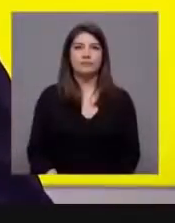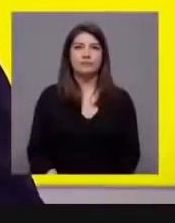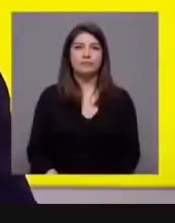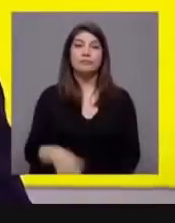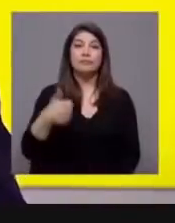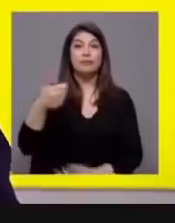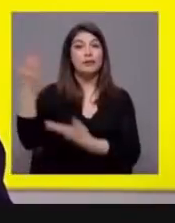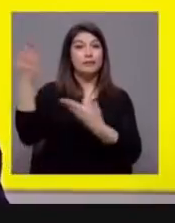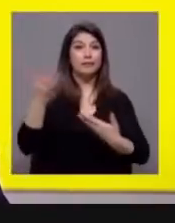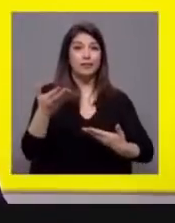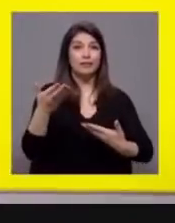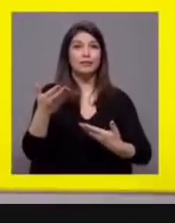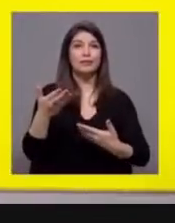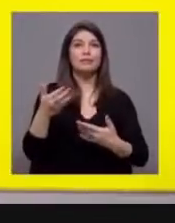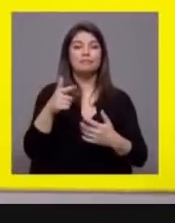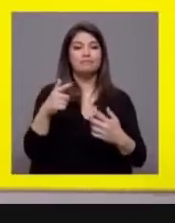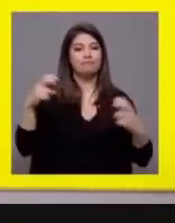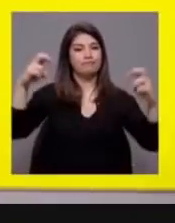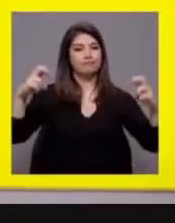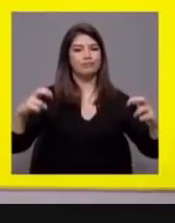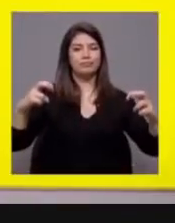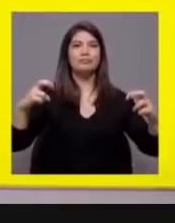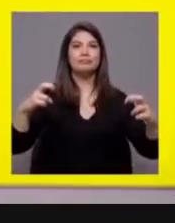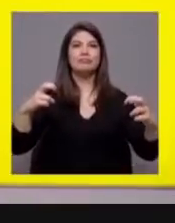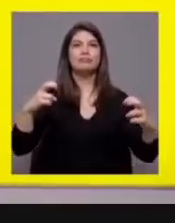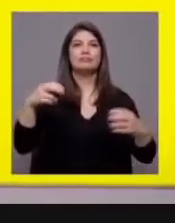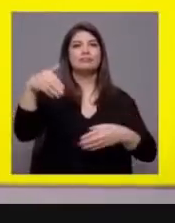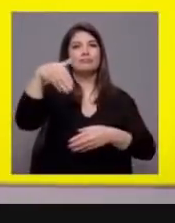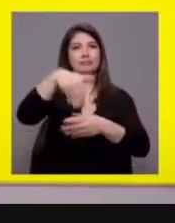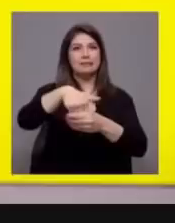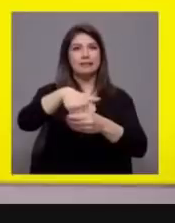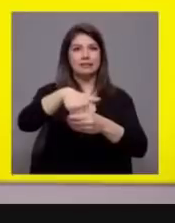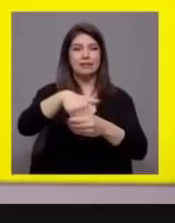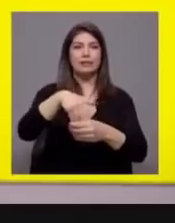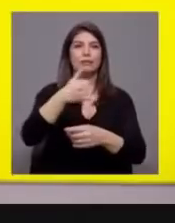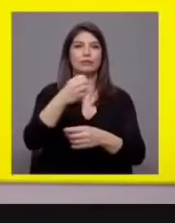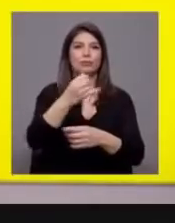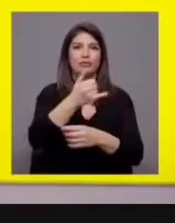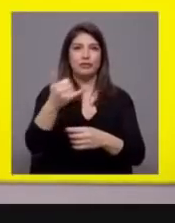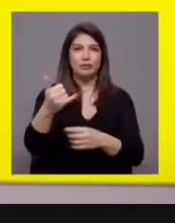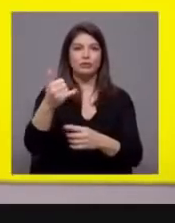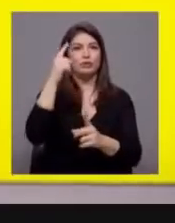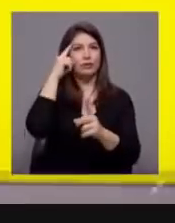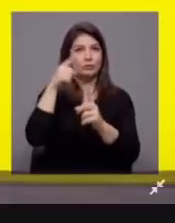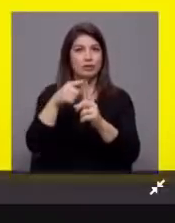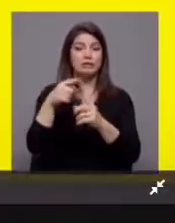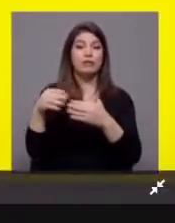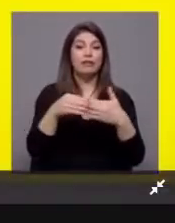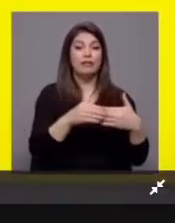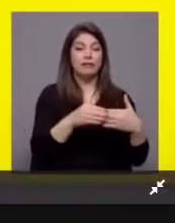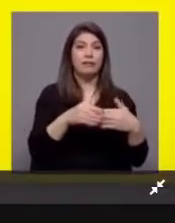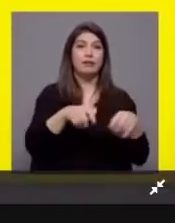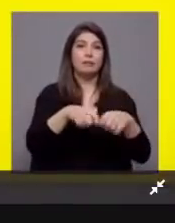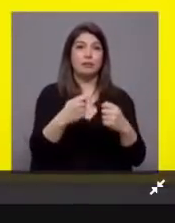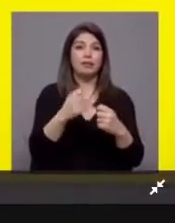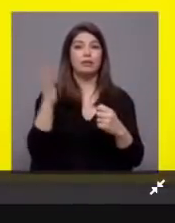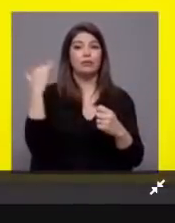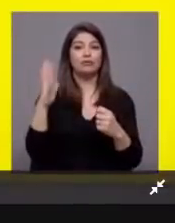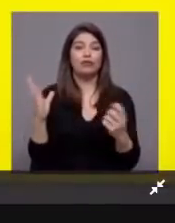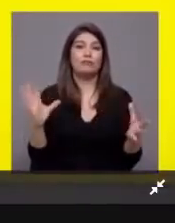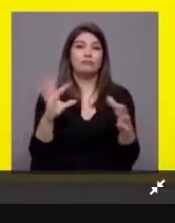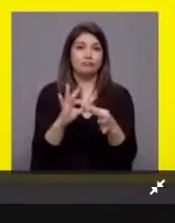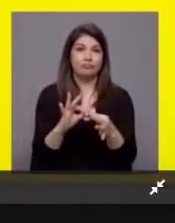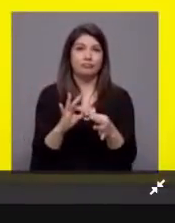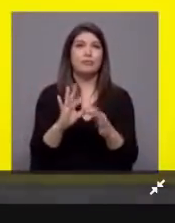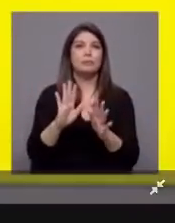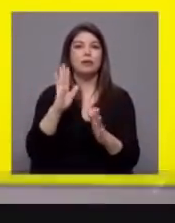Bem-vindos então a mais este Frente a Frente, Legislativas 22, esta noite dois dirigentes partidários que já foram aliados na governação, mas